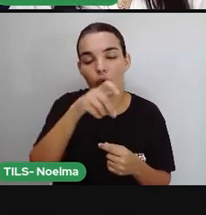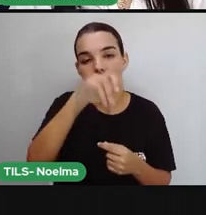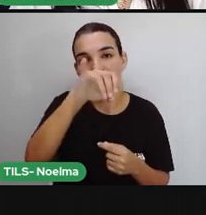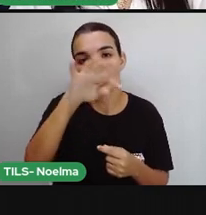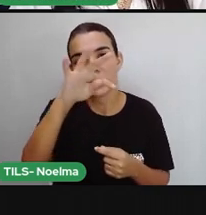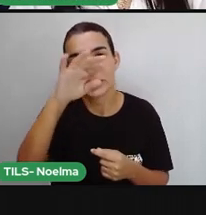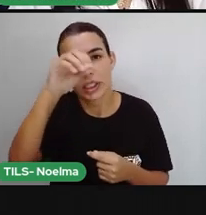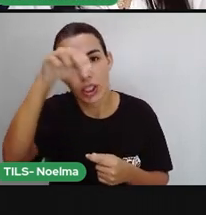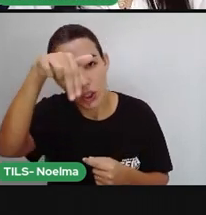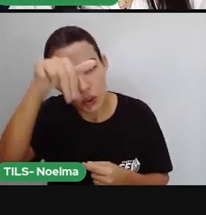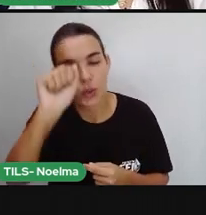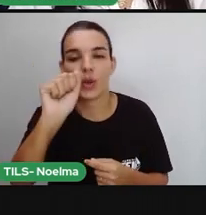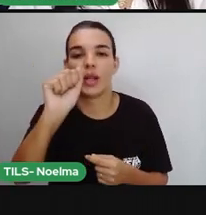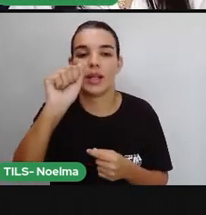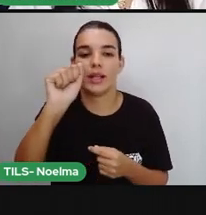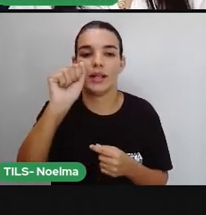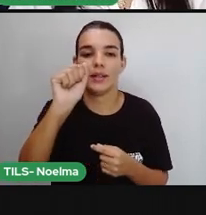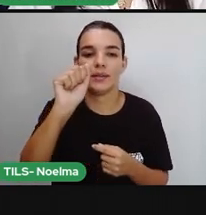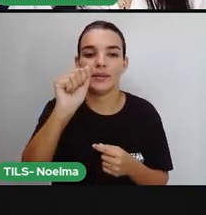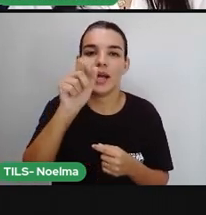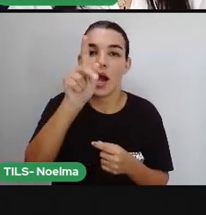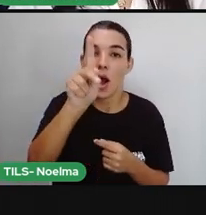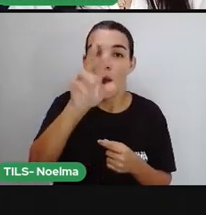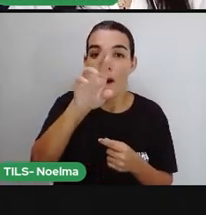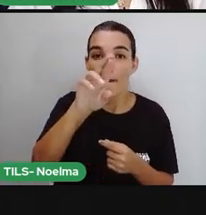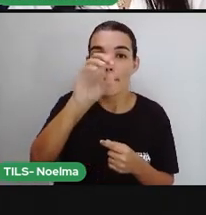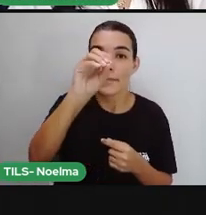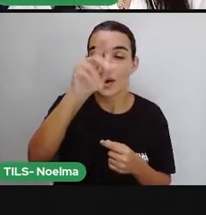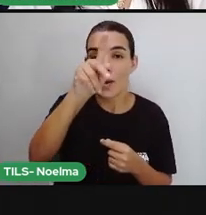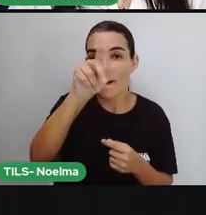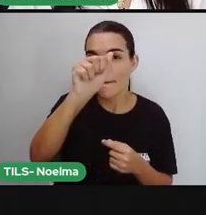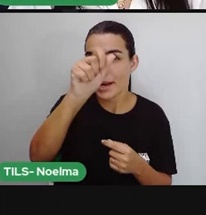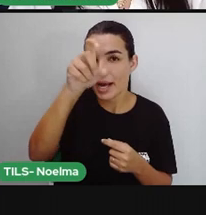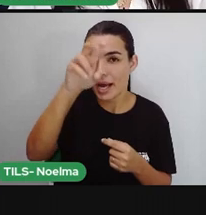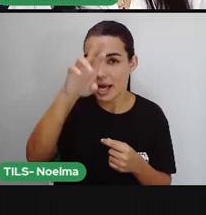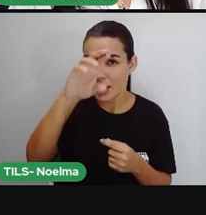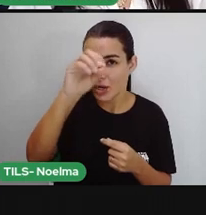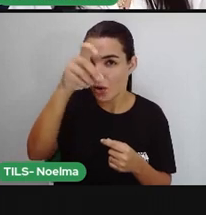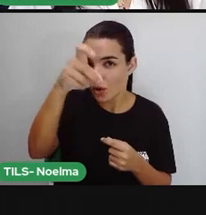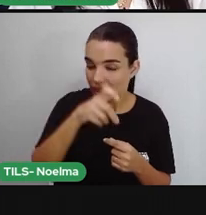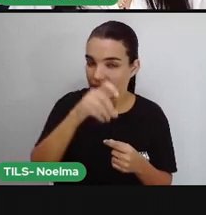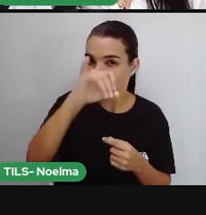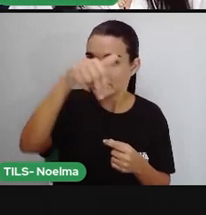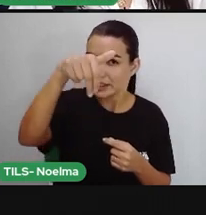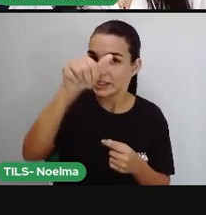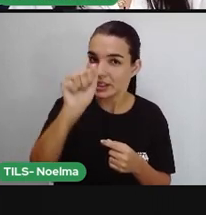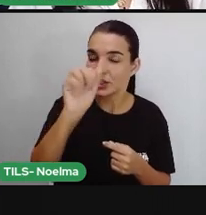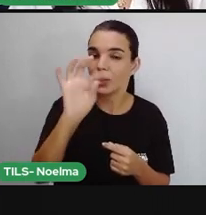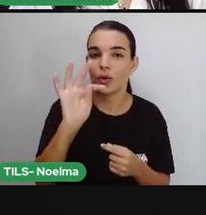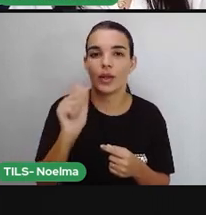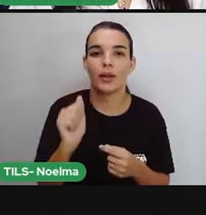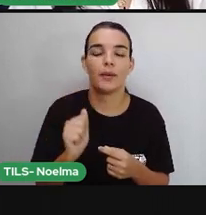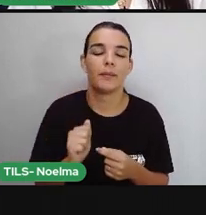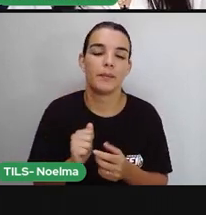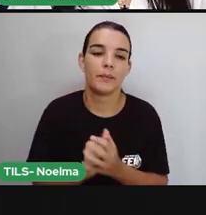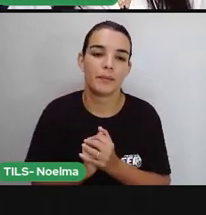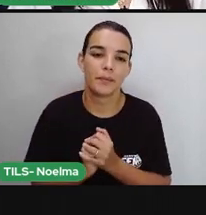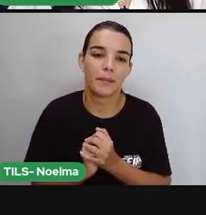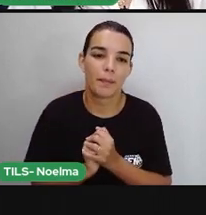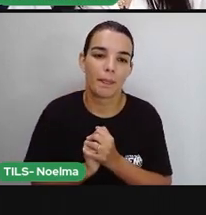é a sílaba tônica, então nós vamos classificar a palavra máquina como pró-paroxítona.